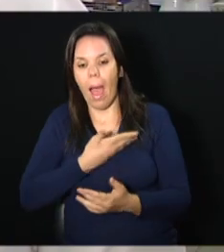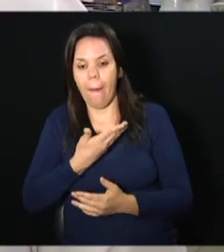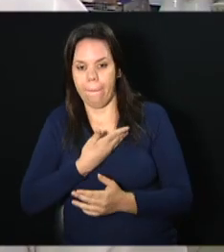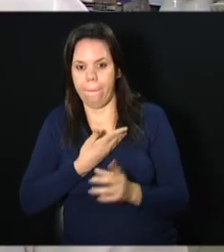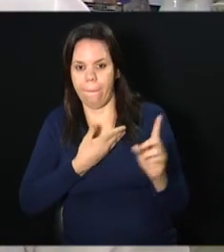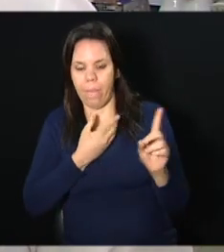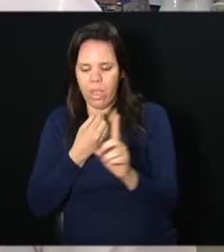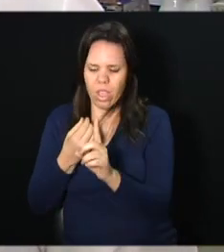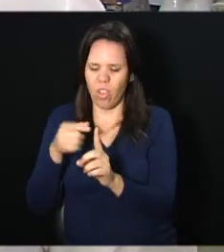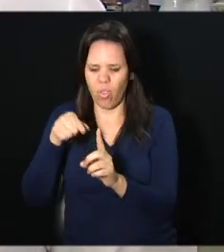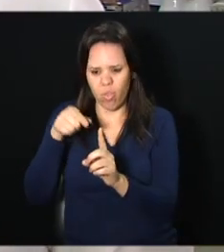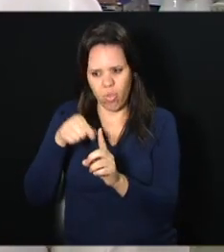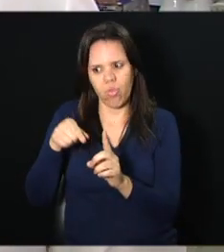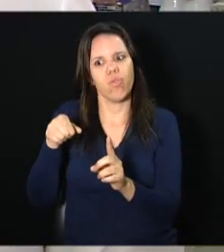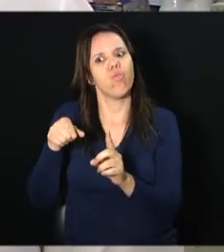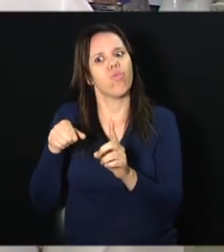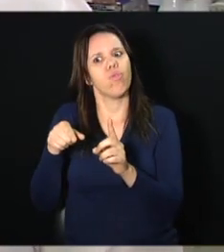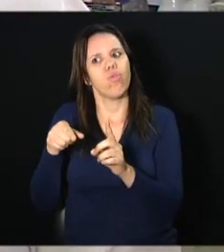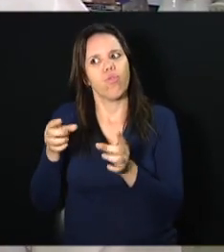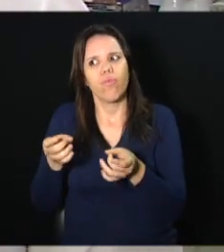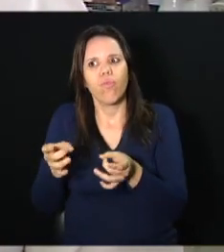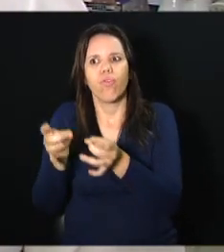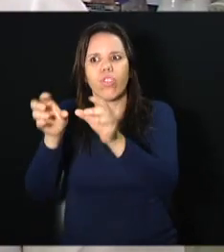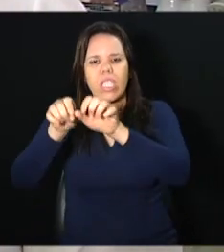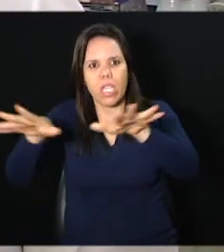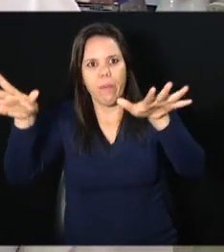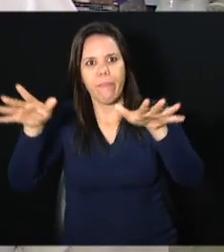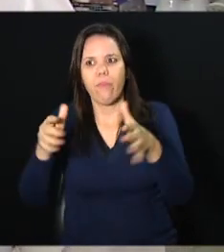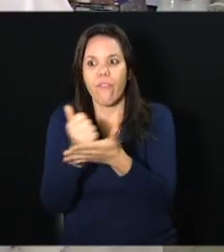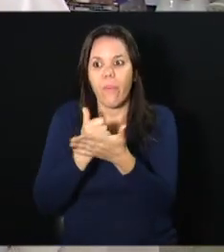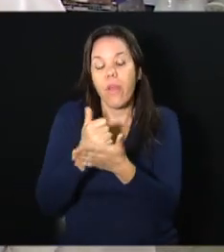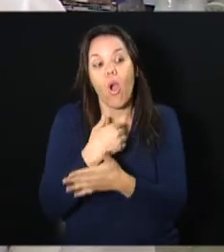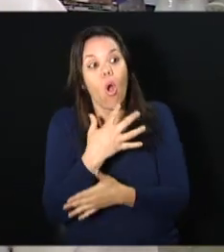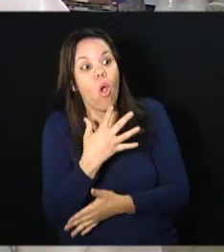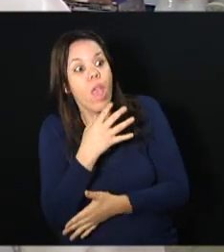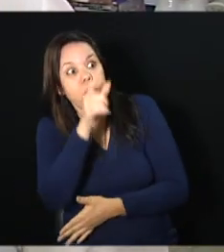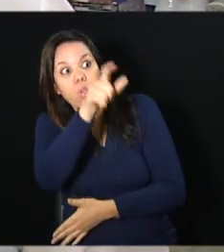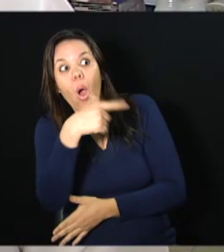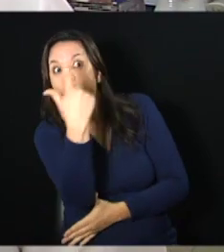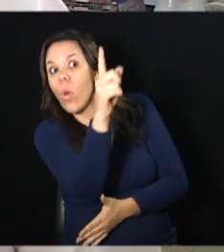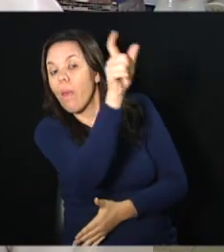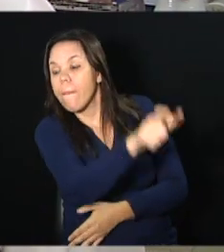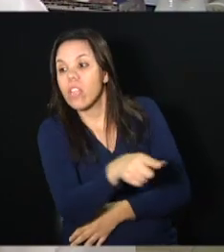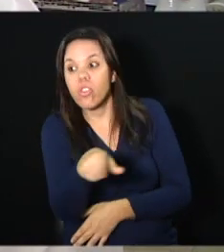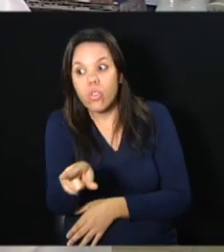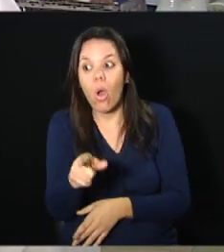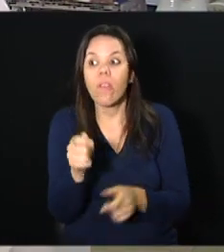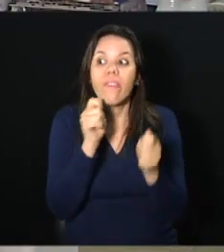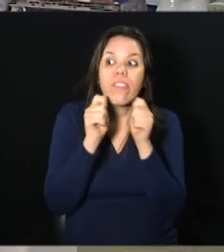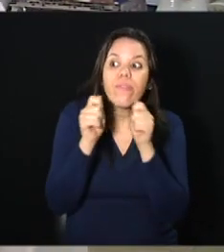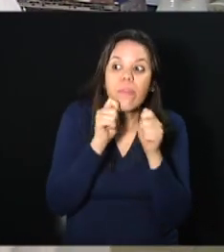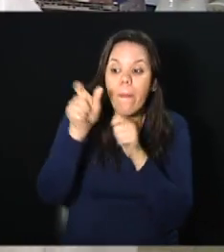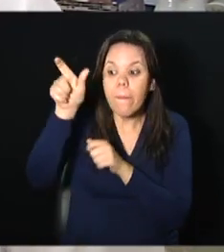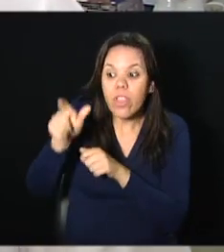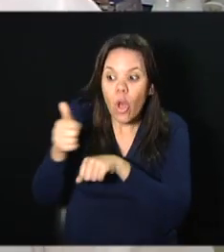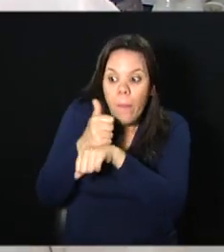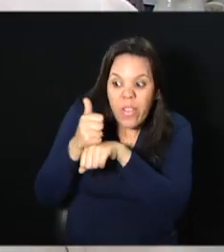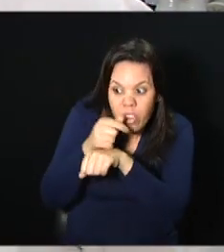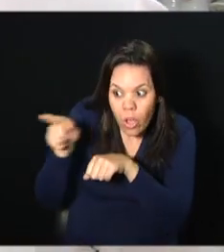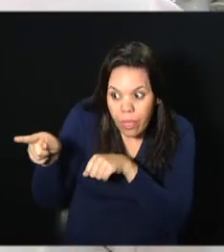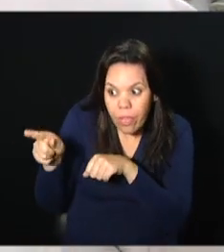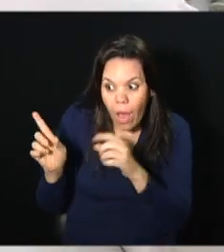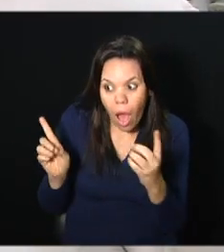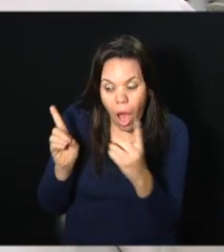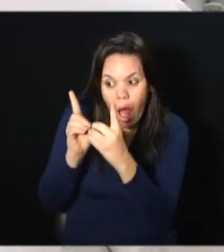farmacêuticos, ele falou, eu conheço uma pessoa que está montando uma farmácia de manipulação, ele está entrevistando farmacêuticas, você teria